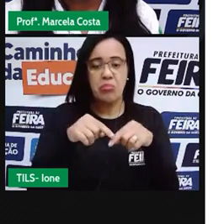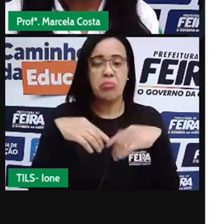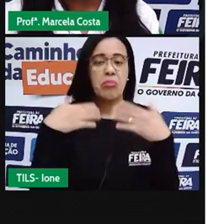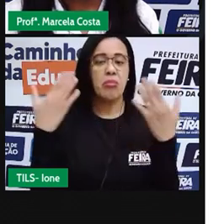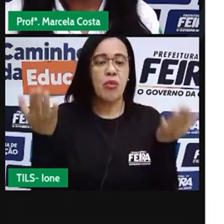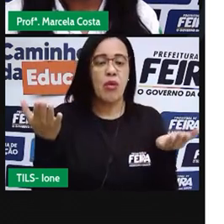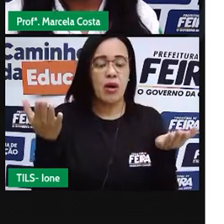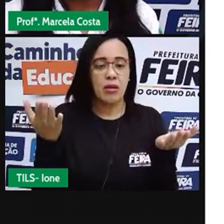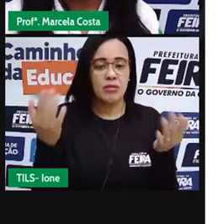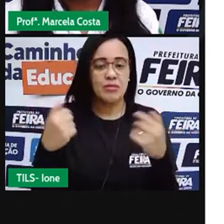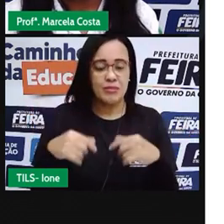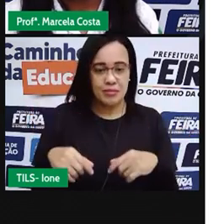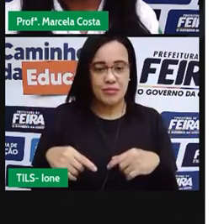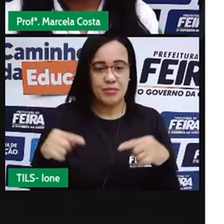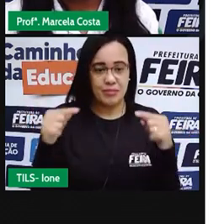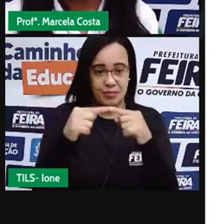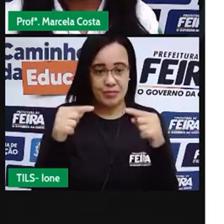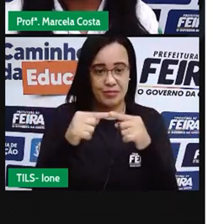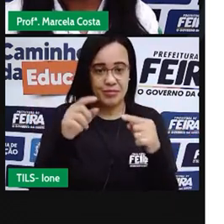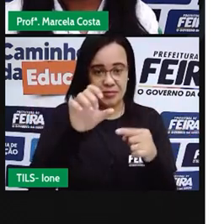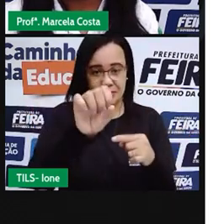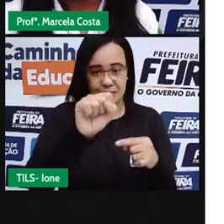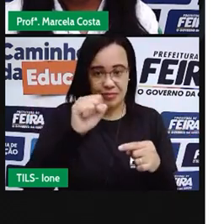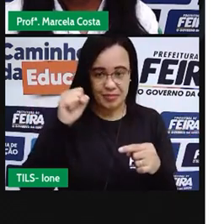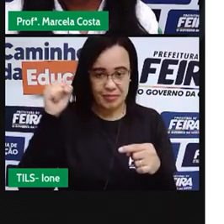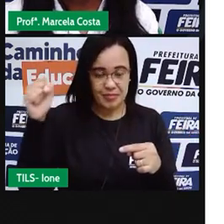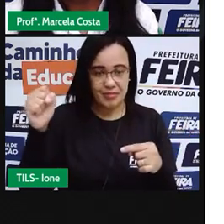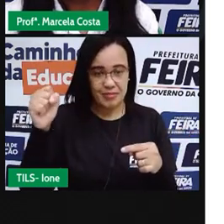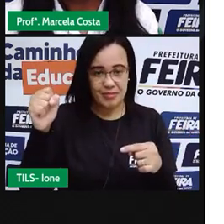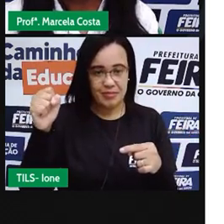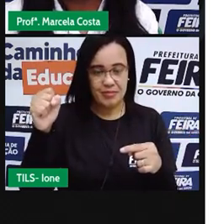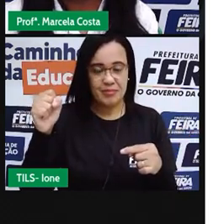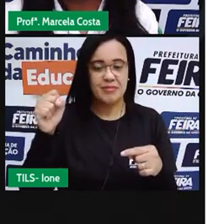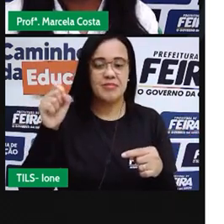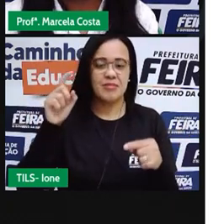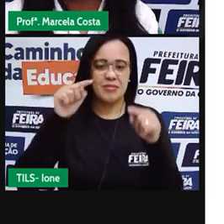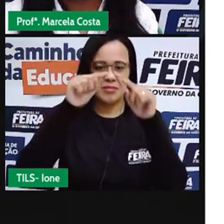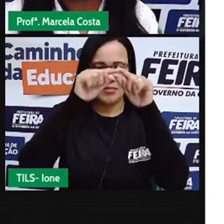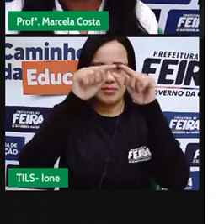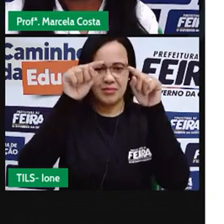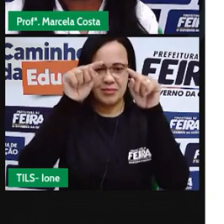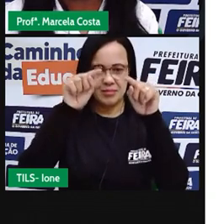essa porta tem o formato de um retângulo